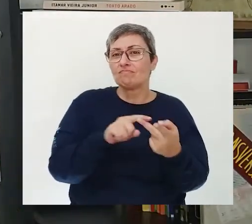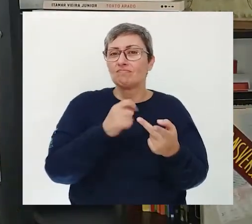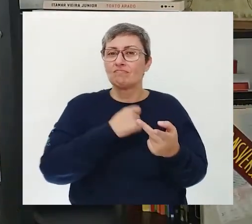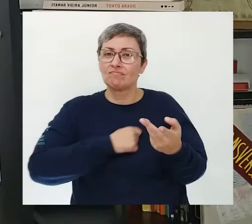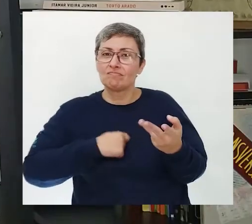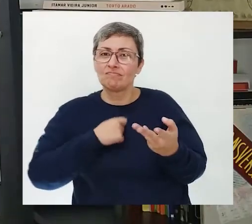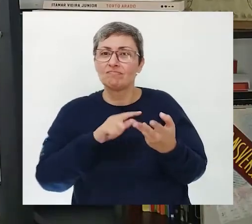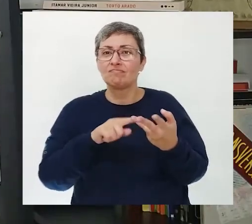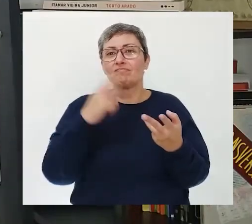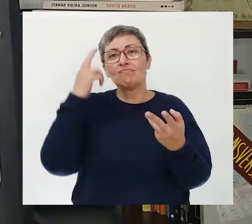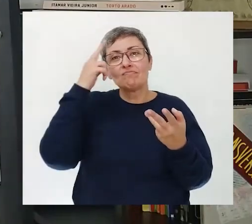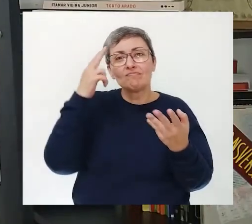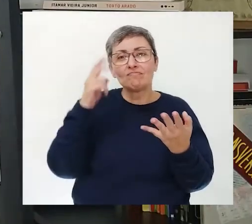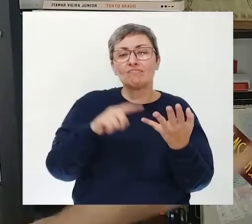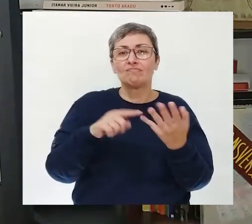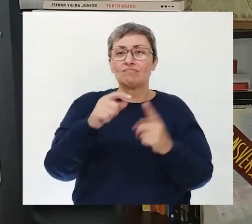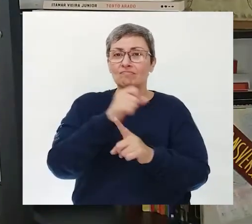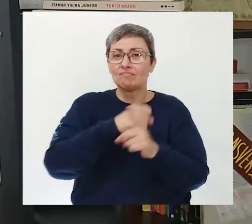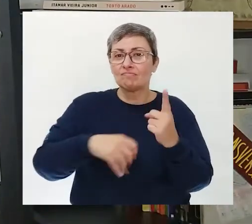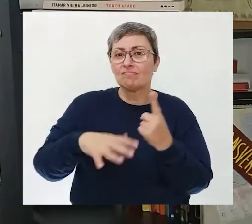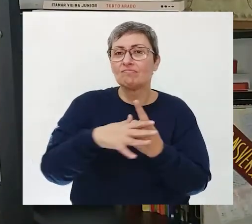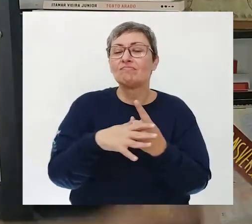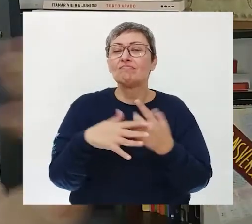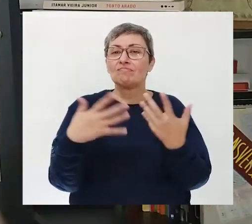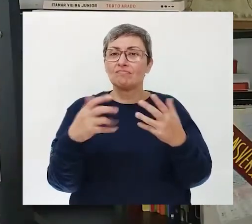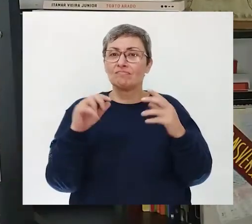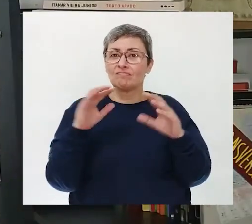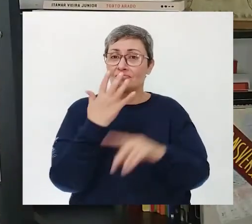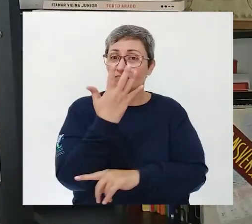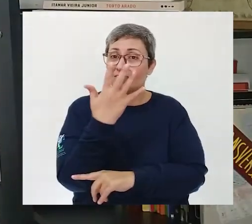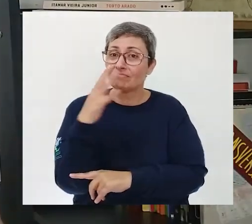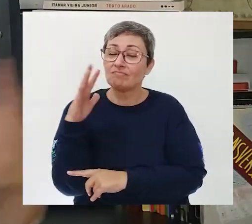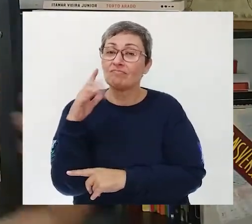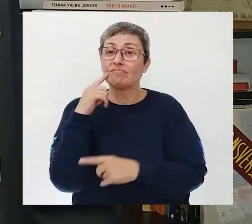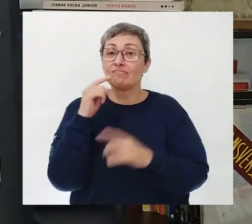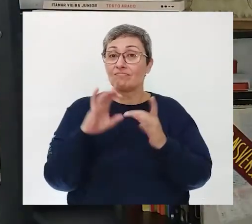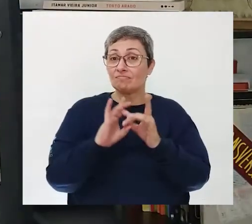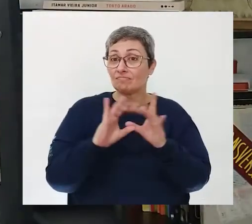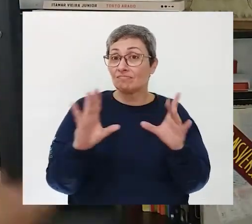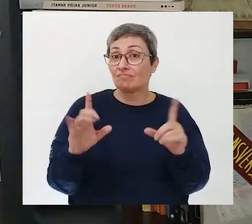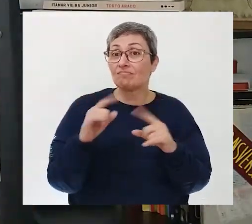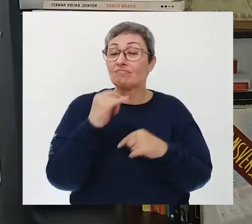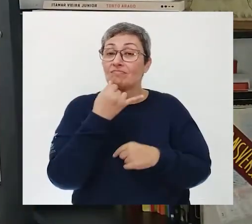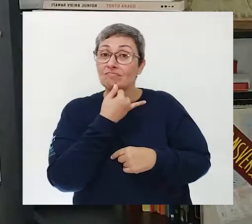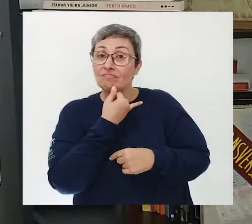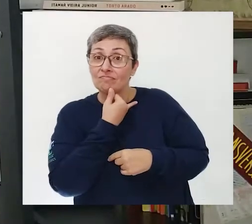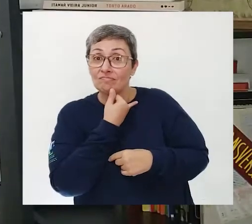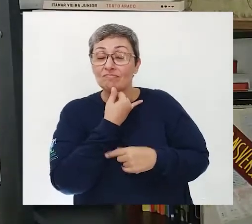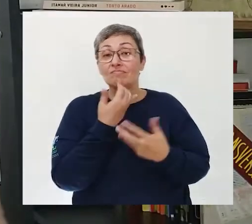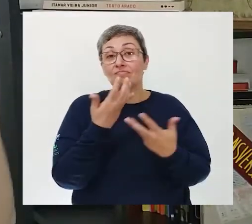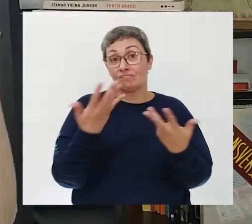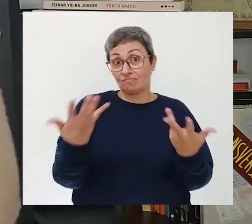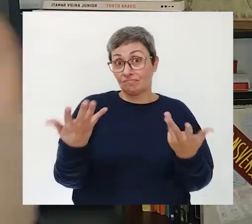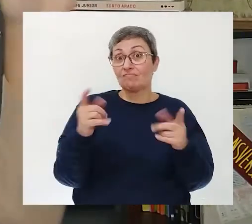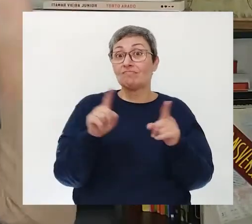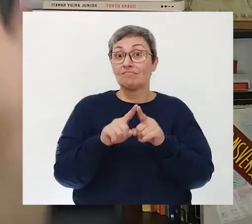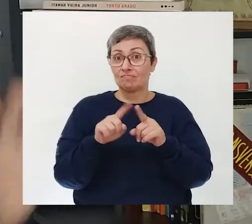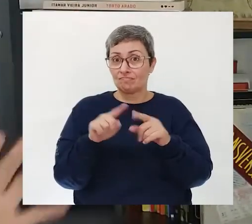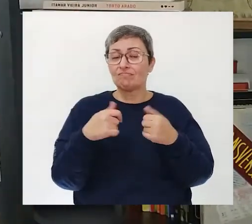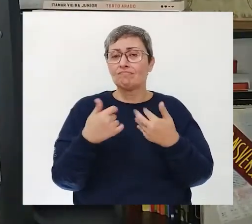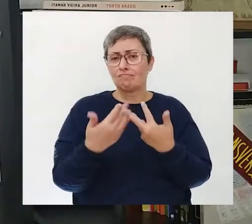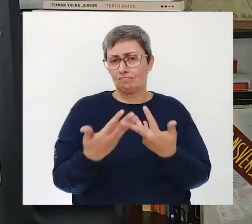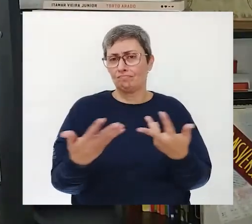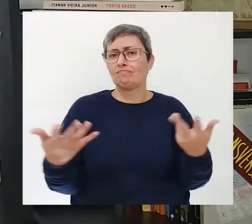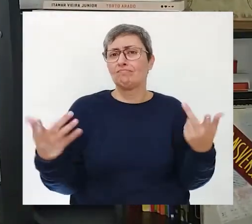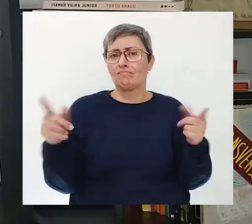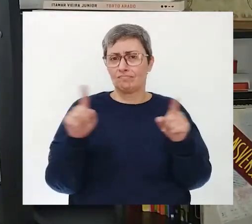Saudade Sonho Sociedade Natureza Liberdade Tristeza Então dá para